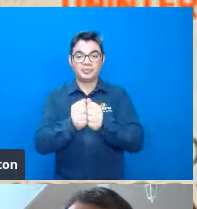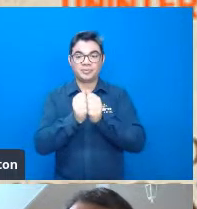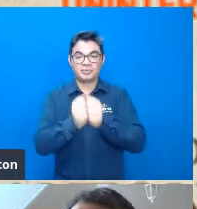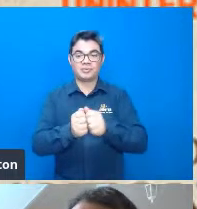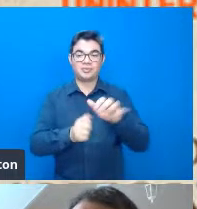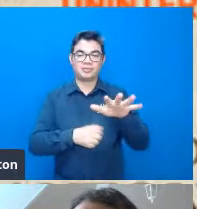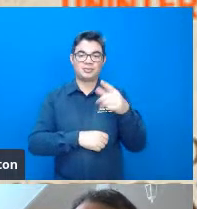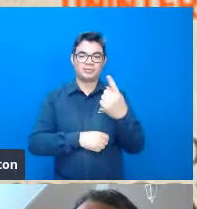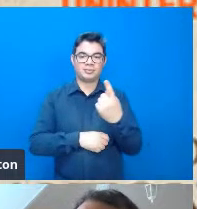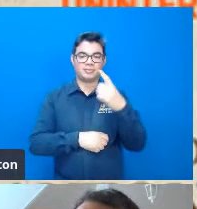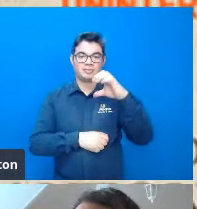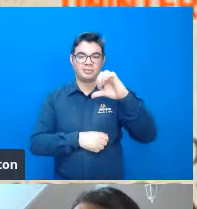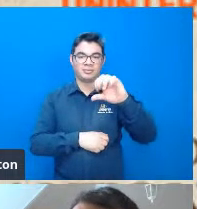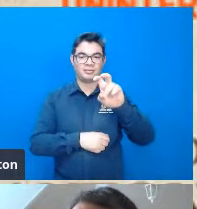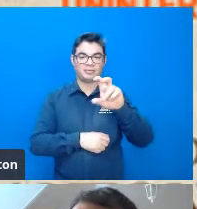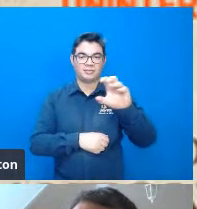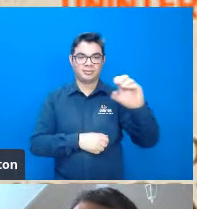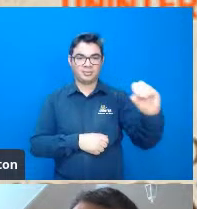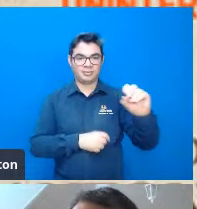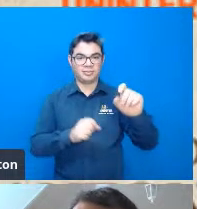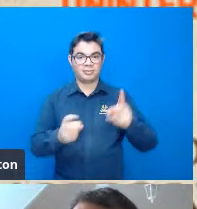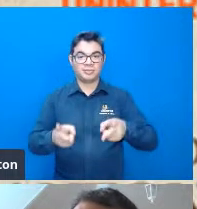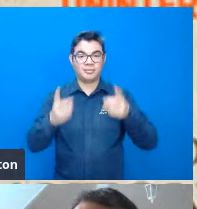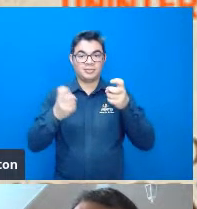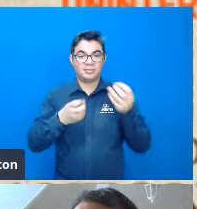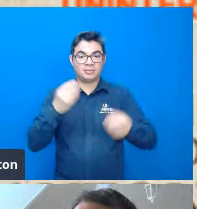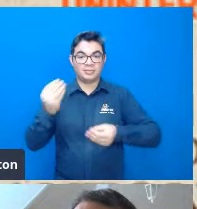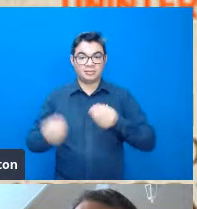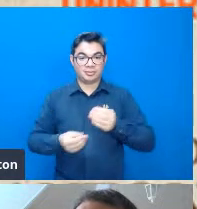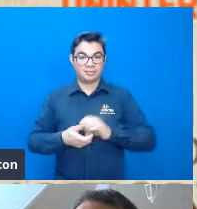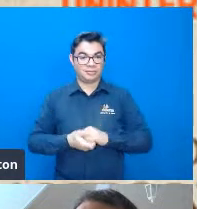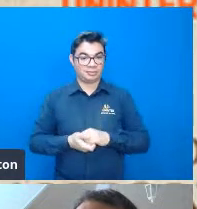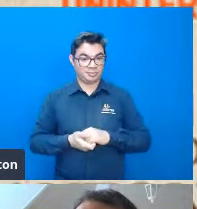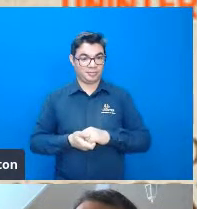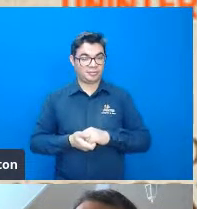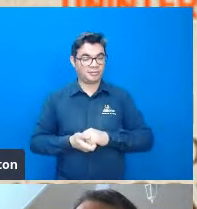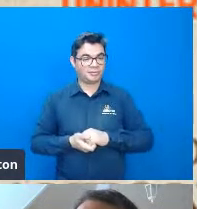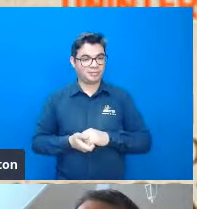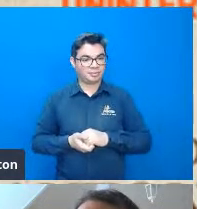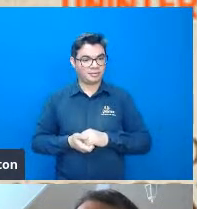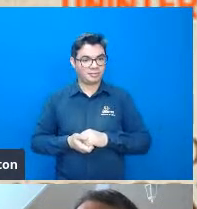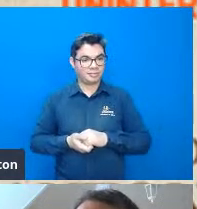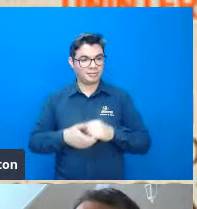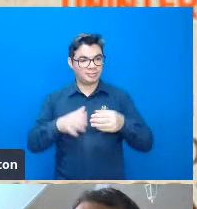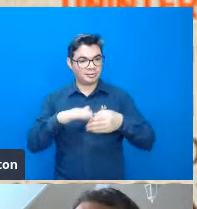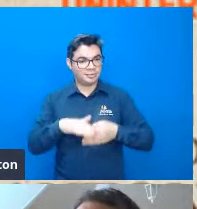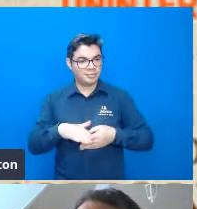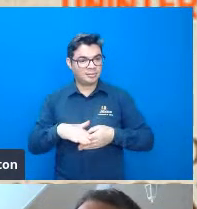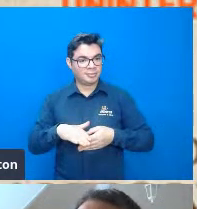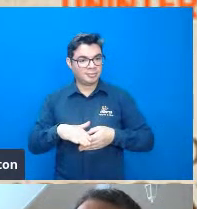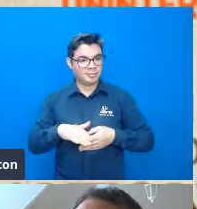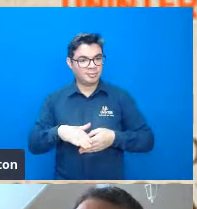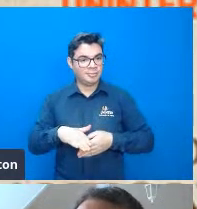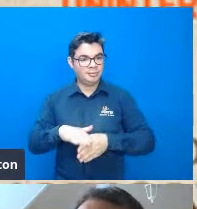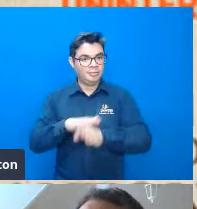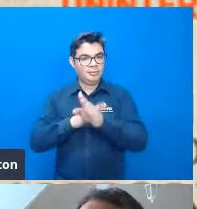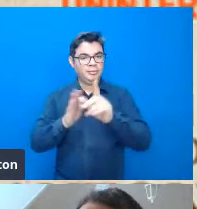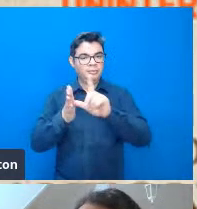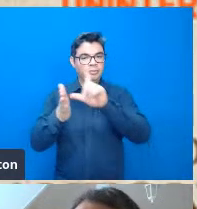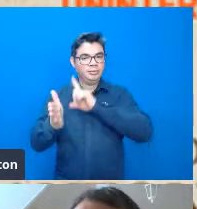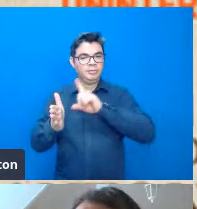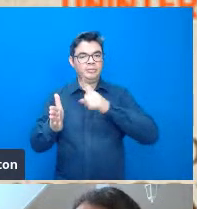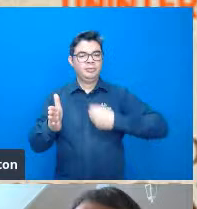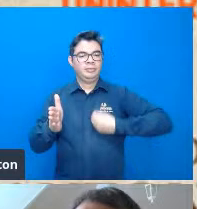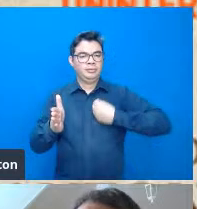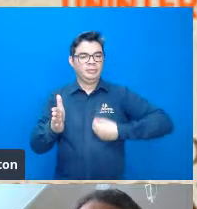da década de 50 então perceba que ele foi assim bastante entrou bastante prematura sua